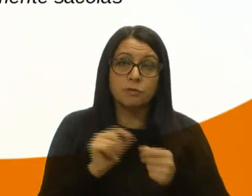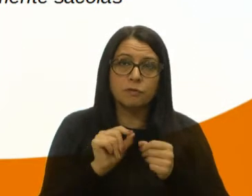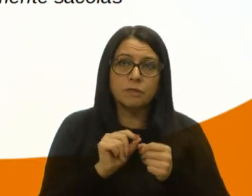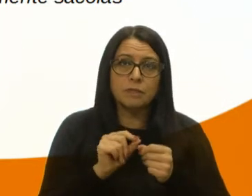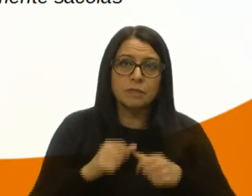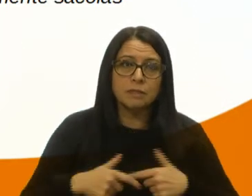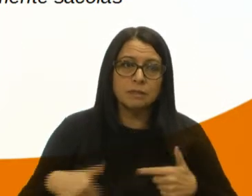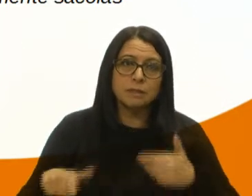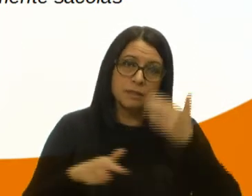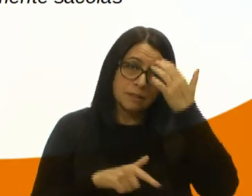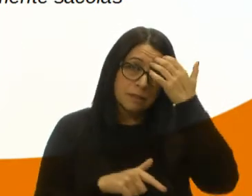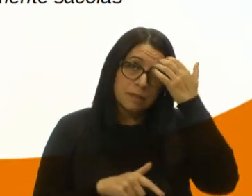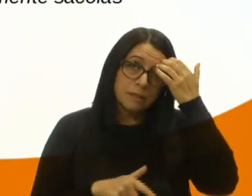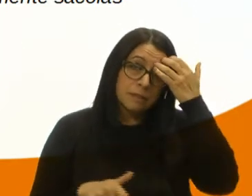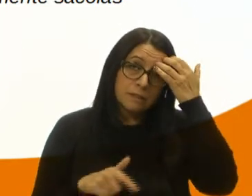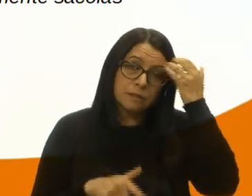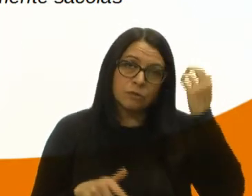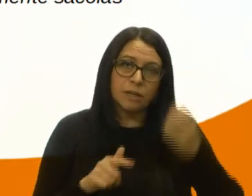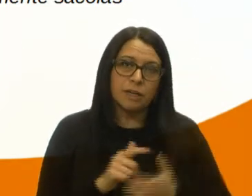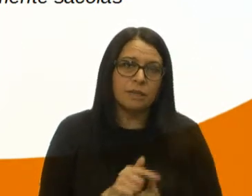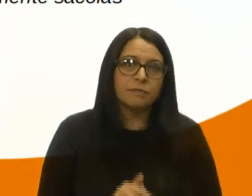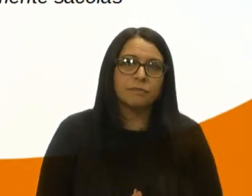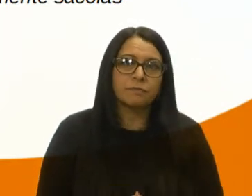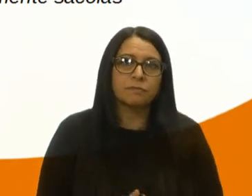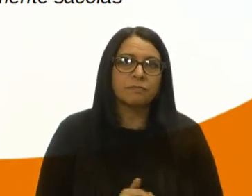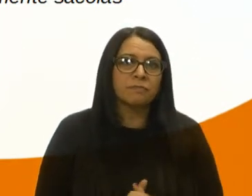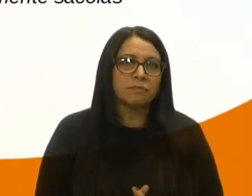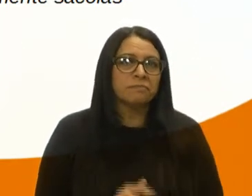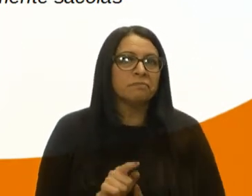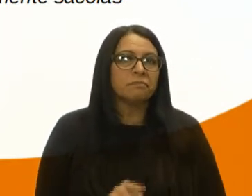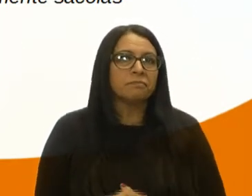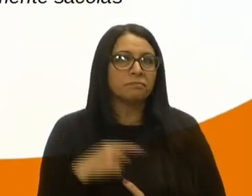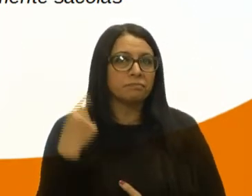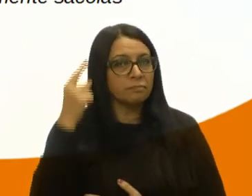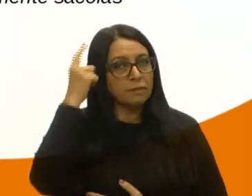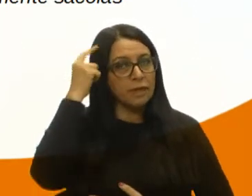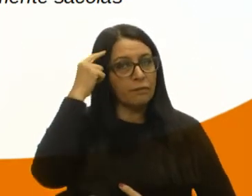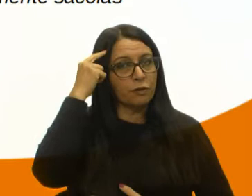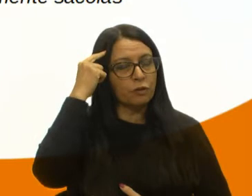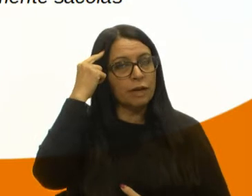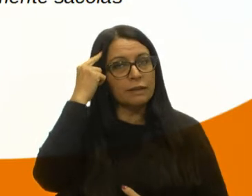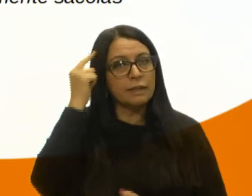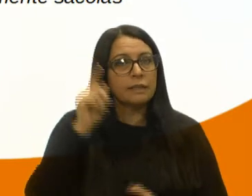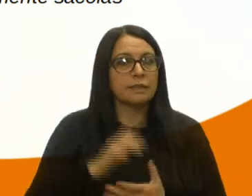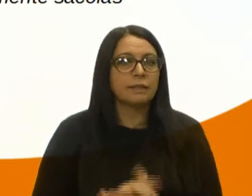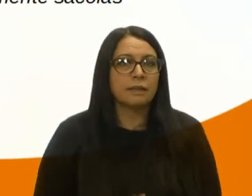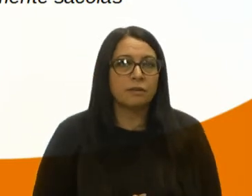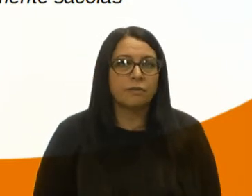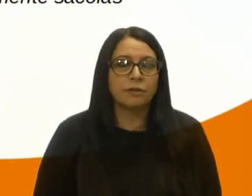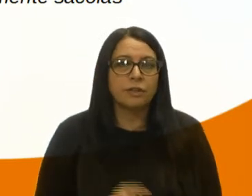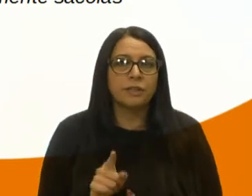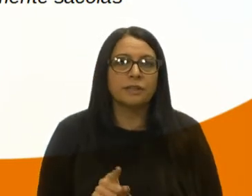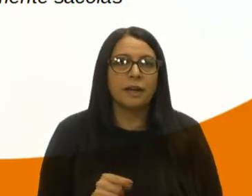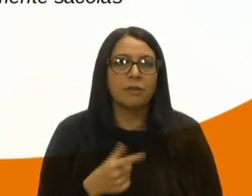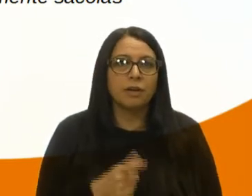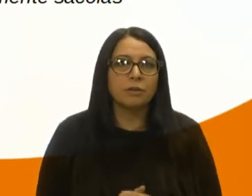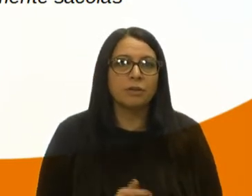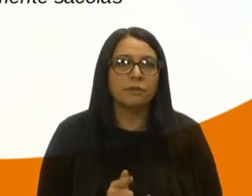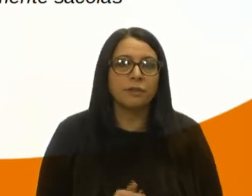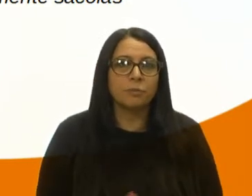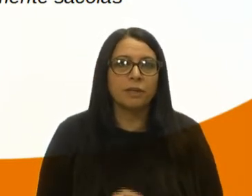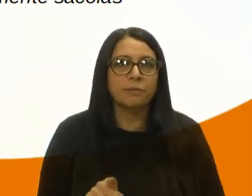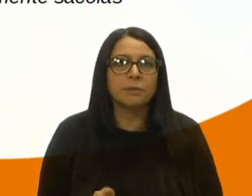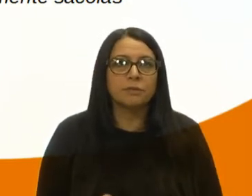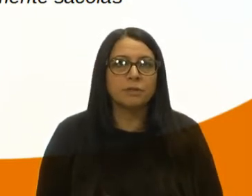ações educativas para a construção, então, de um pensamento voltado ao uso consciente do plástico.